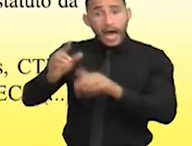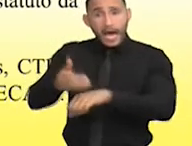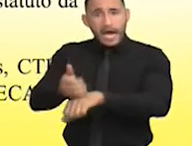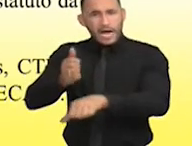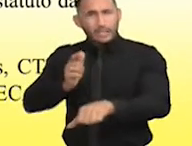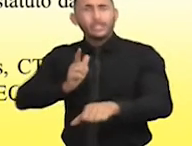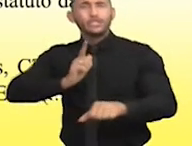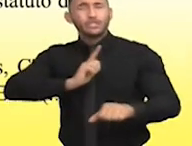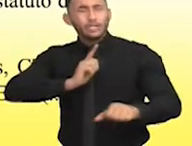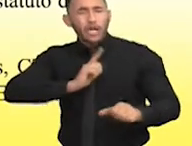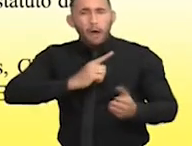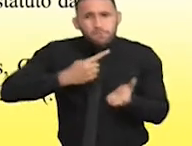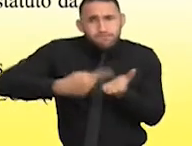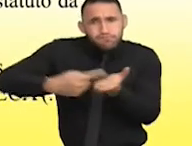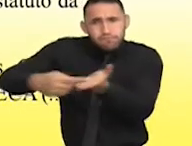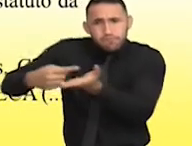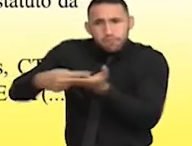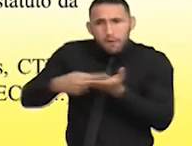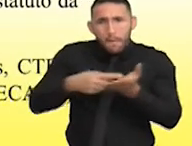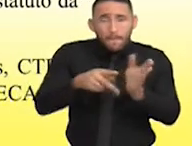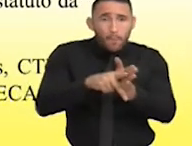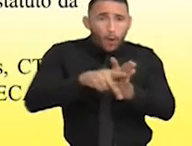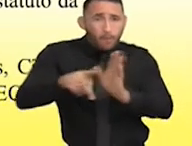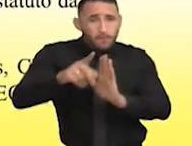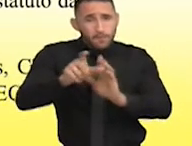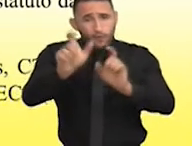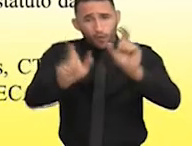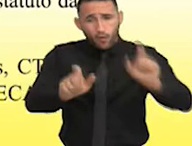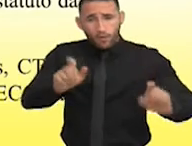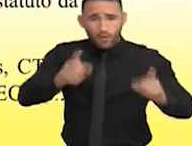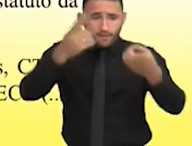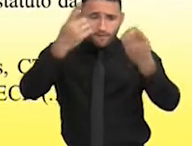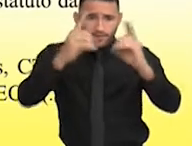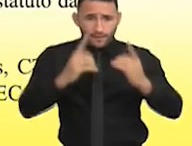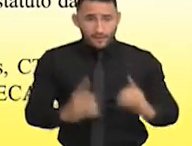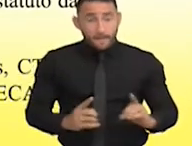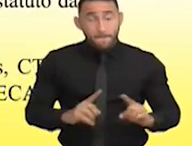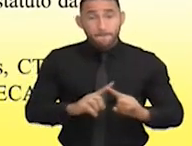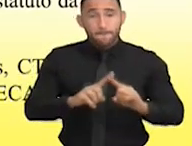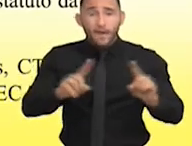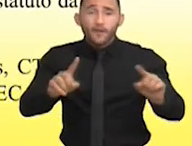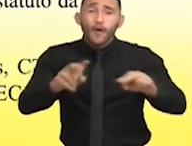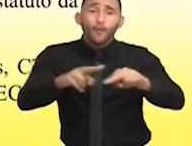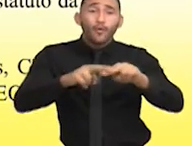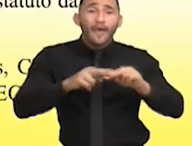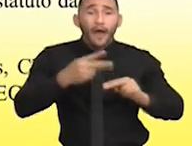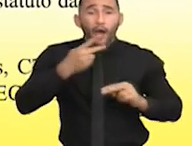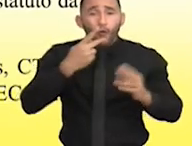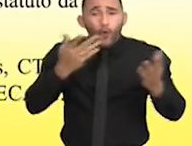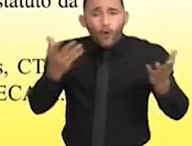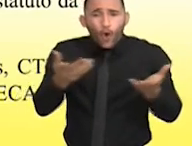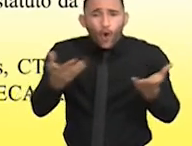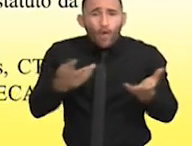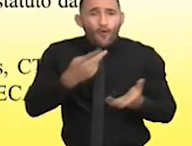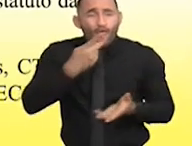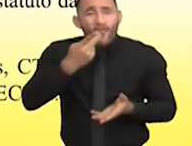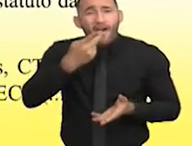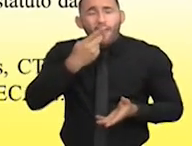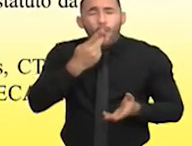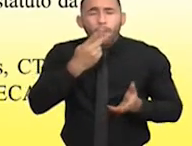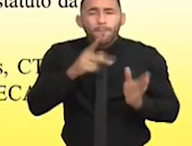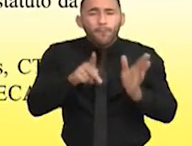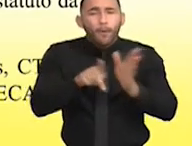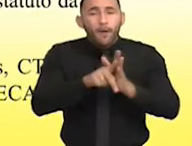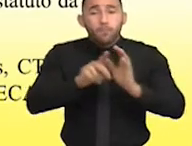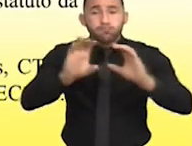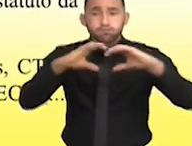tratados de direito internacional sobre os direitos da pessoa com deficiência. Então, por que eu já cito de cara a Convenção da ONU? Porque